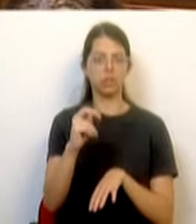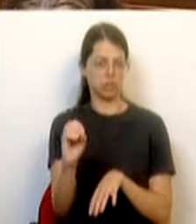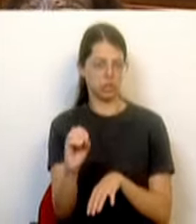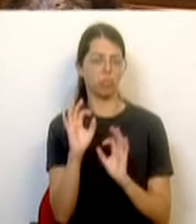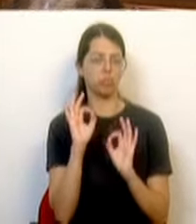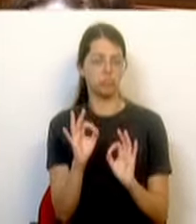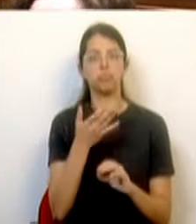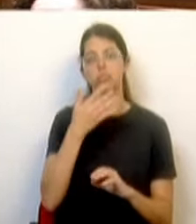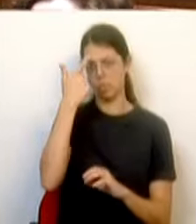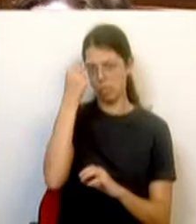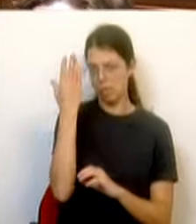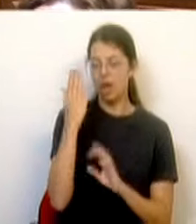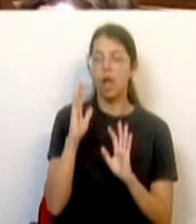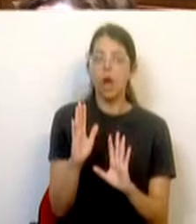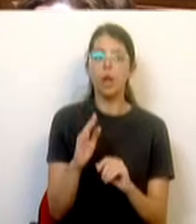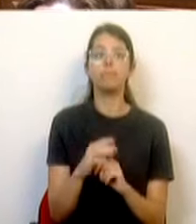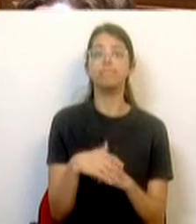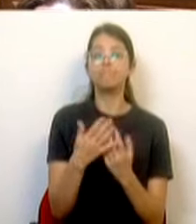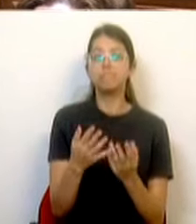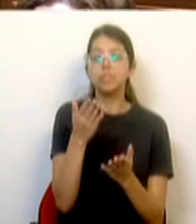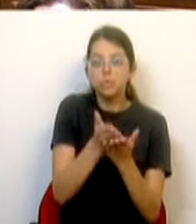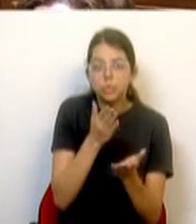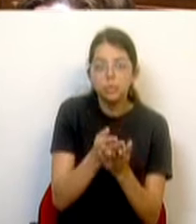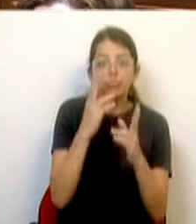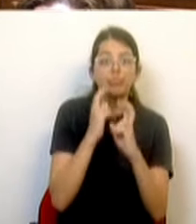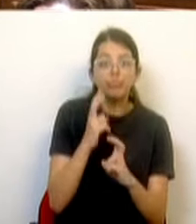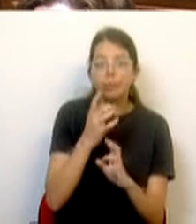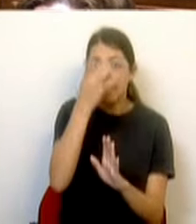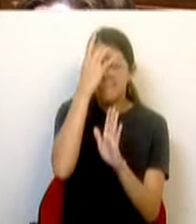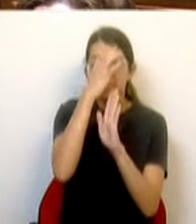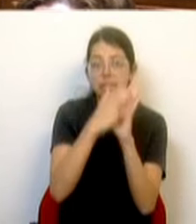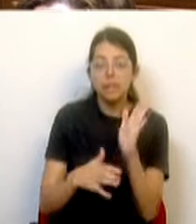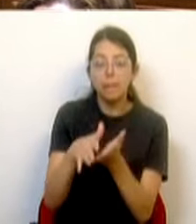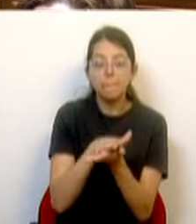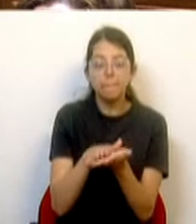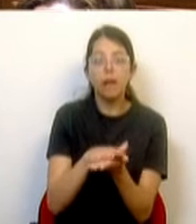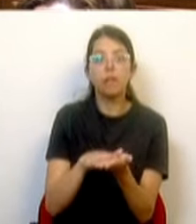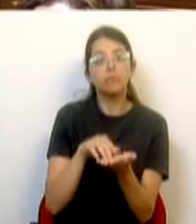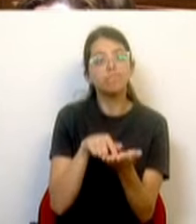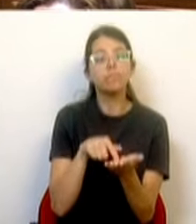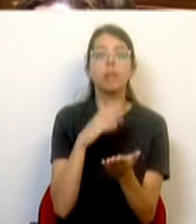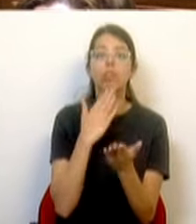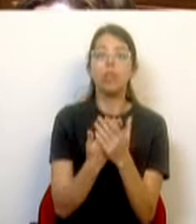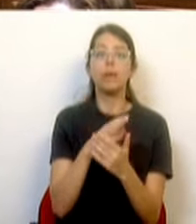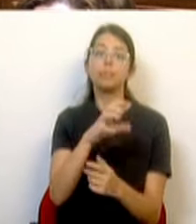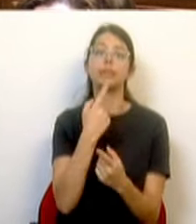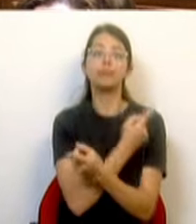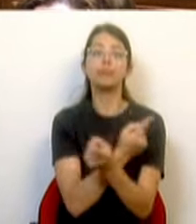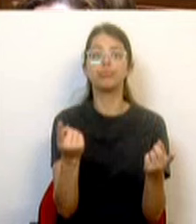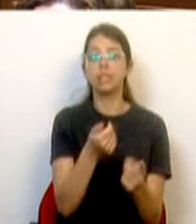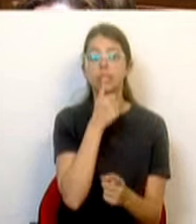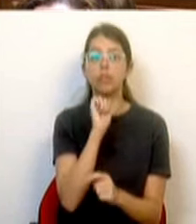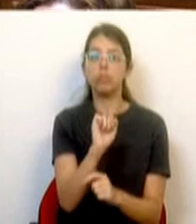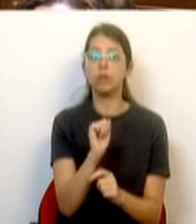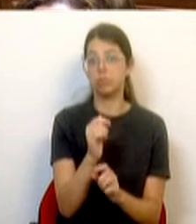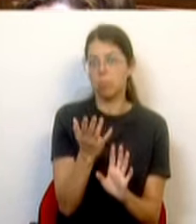gostava de fazer foi, com base em que estudo, em que parecer, é que anunciou ao país a decisão, que imagino que tenha sido